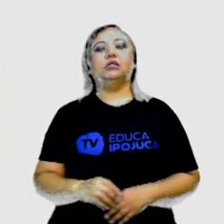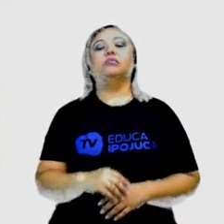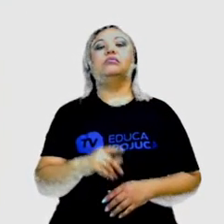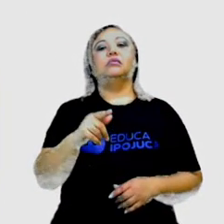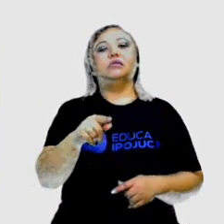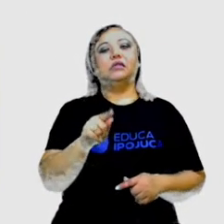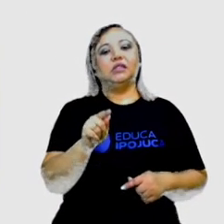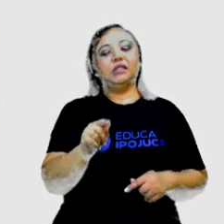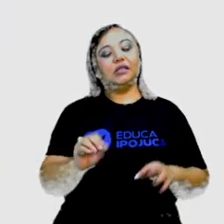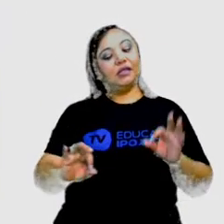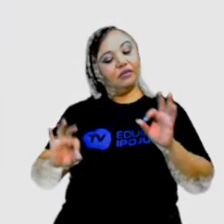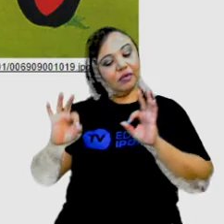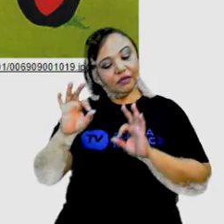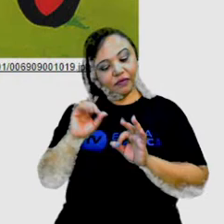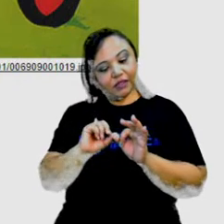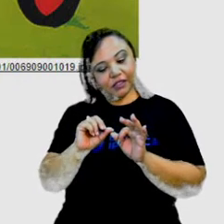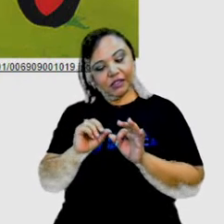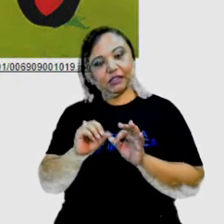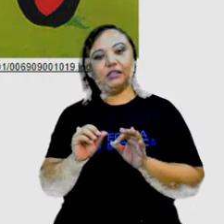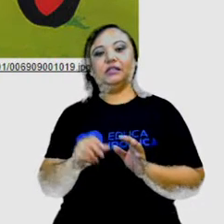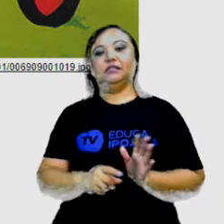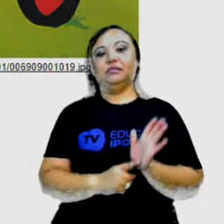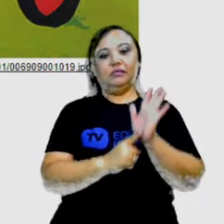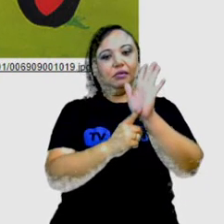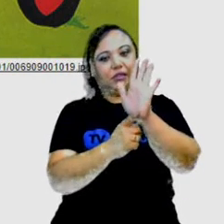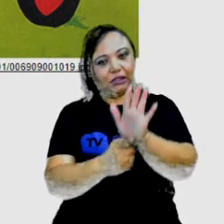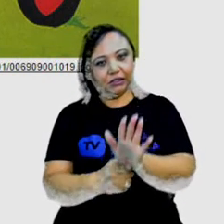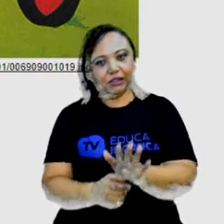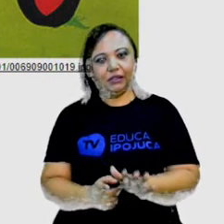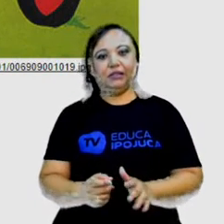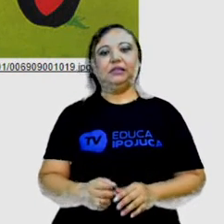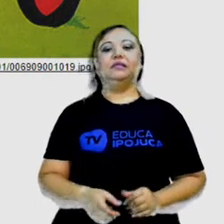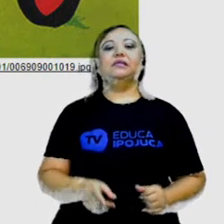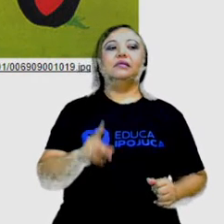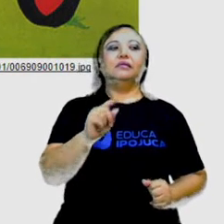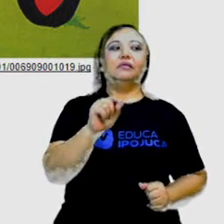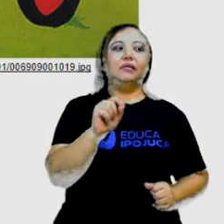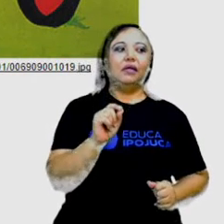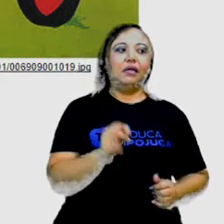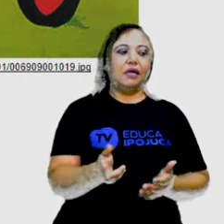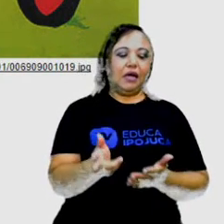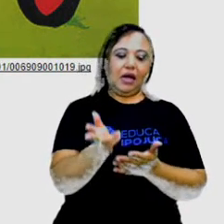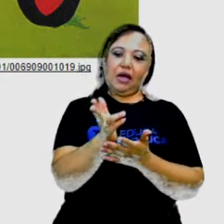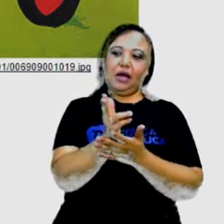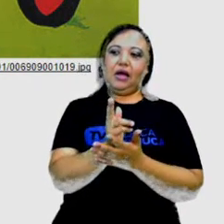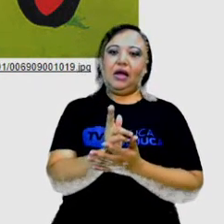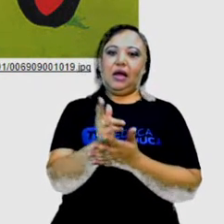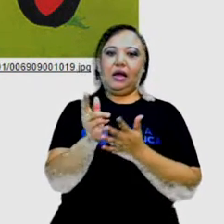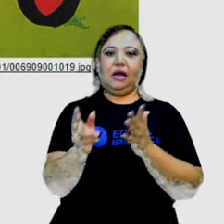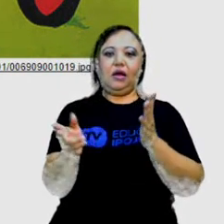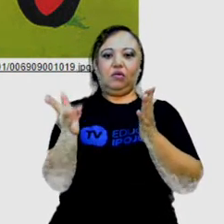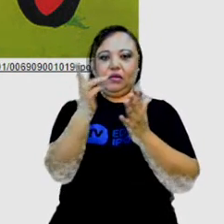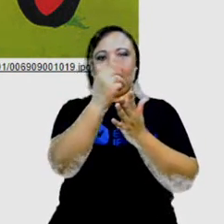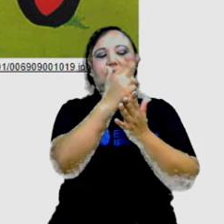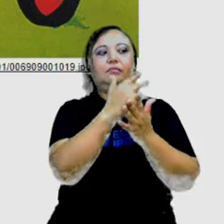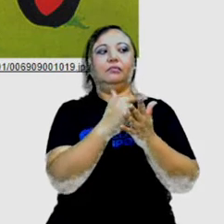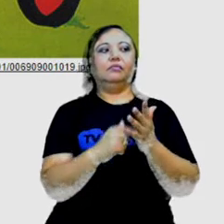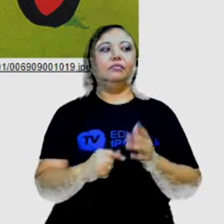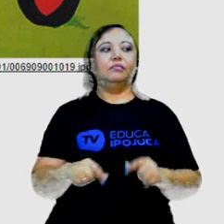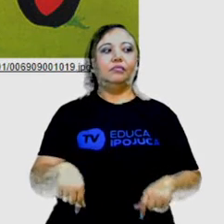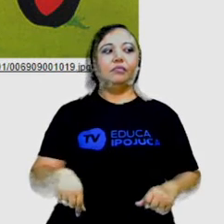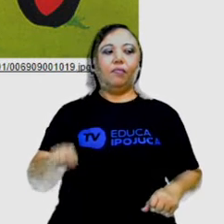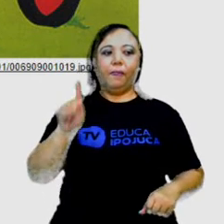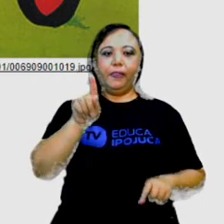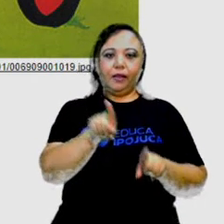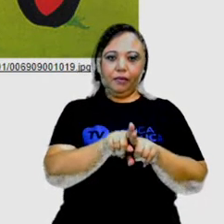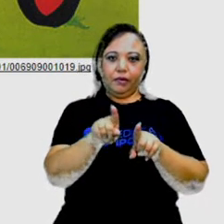pessoas vão se expressando através da arte. E olha aqui, ó, essa aqui, não é? Essa arte aqui, que é muito